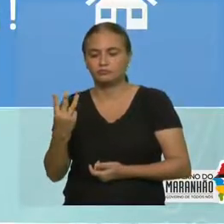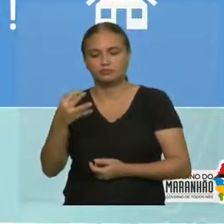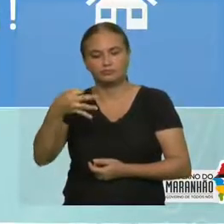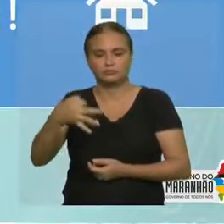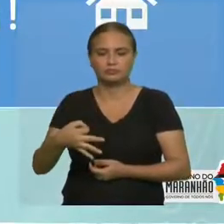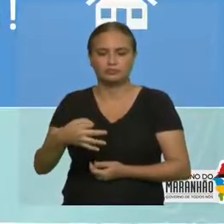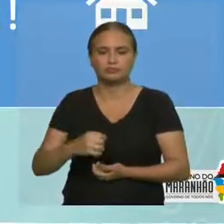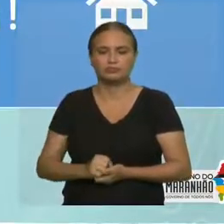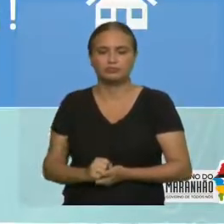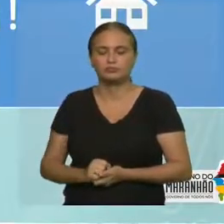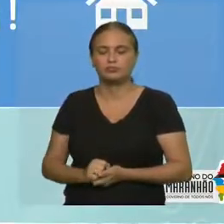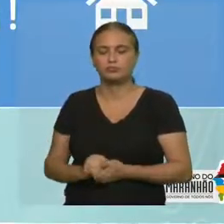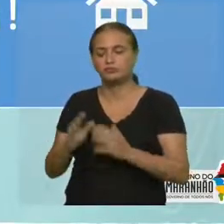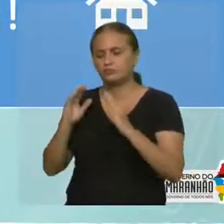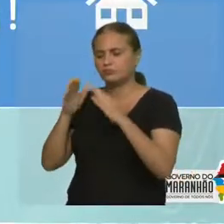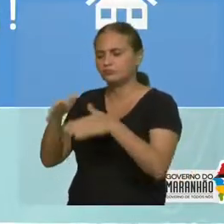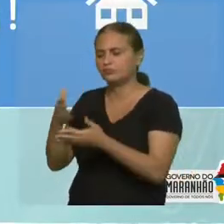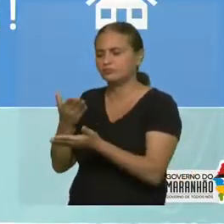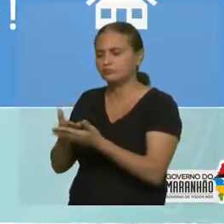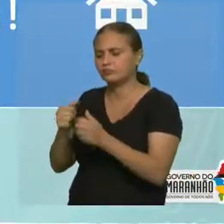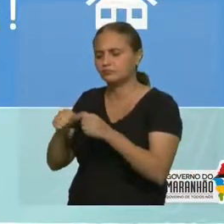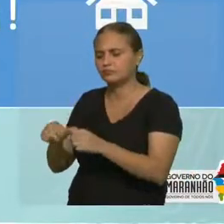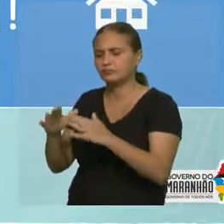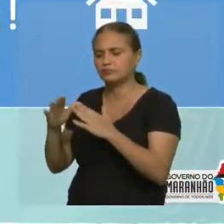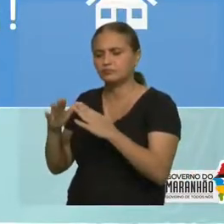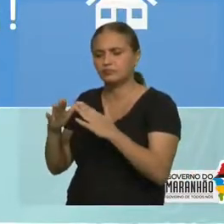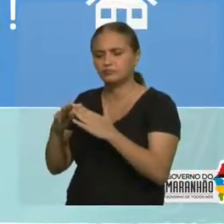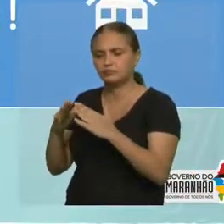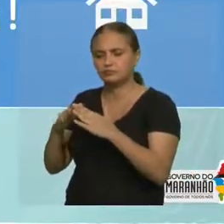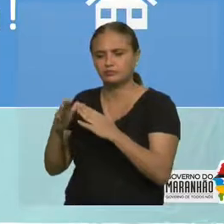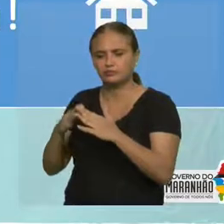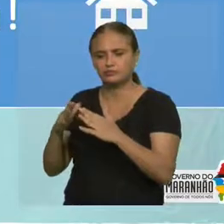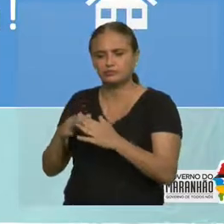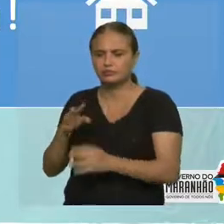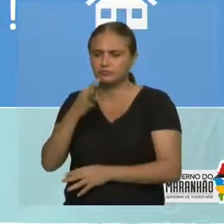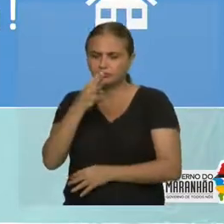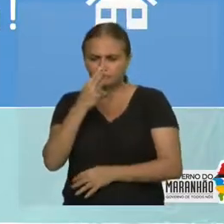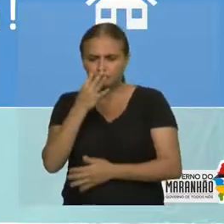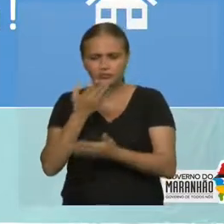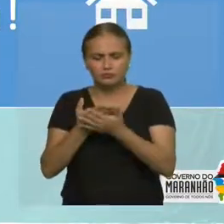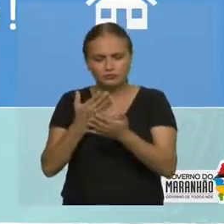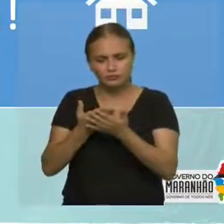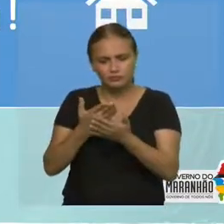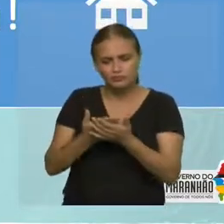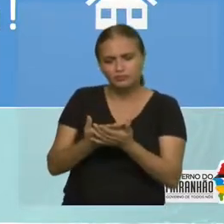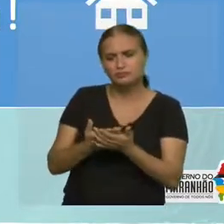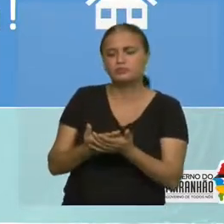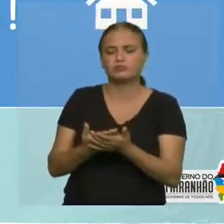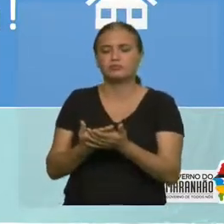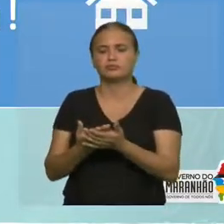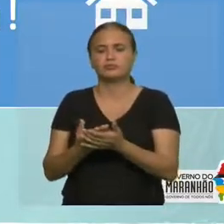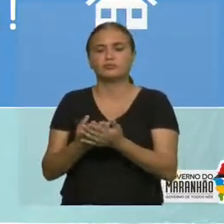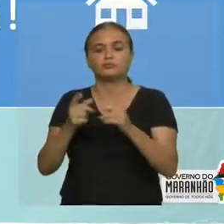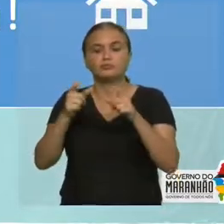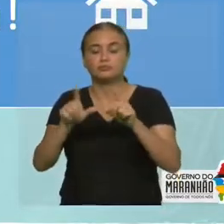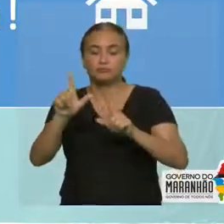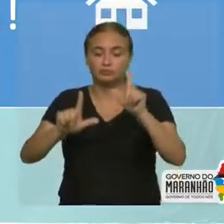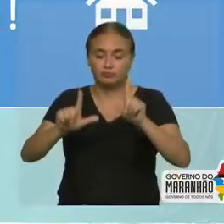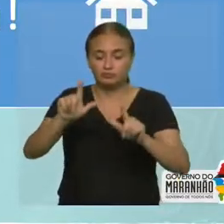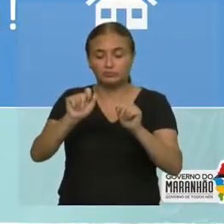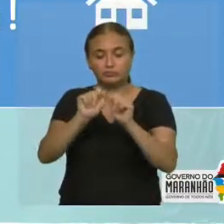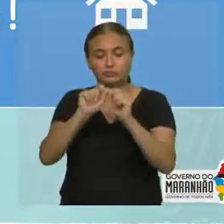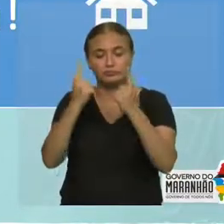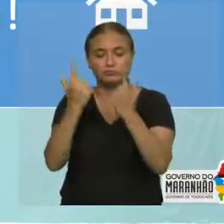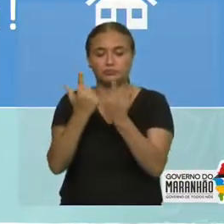Ok? Então, foque nos estudos, fique em casa e continue acompanhando as nossas aulas aí na TV Assembleia e nos canais do YouTube